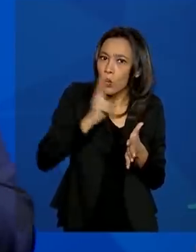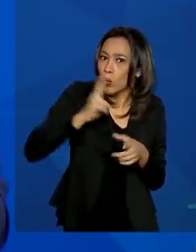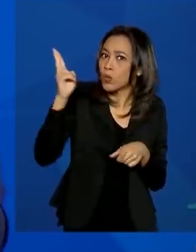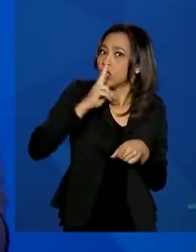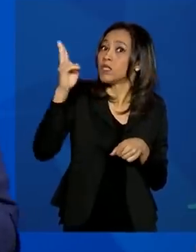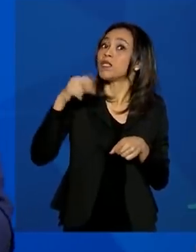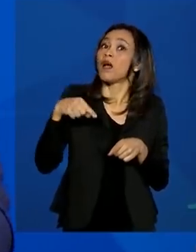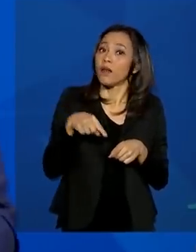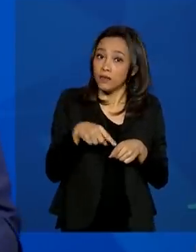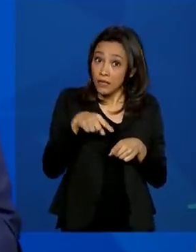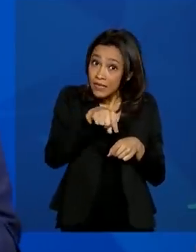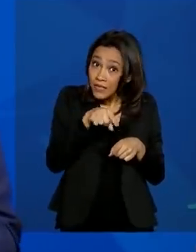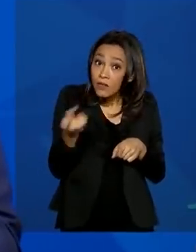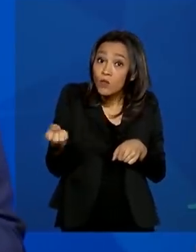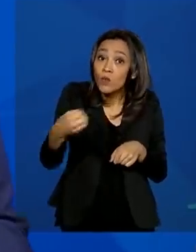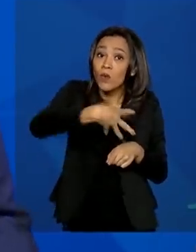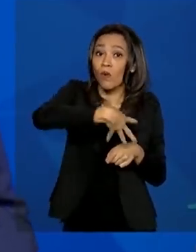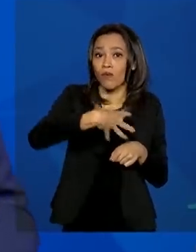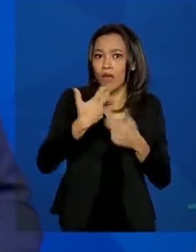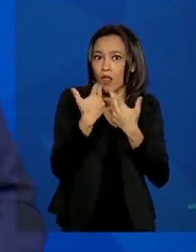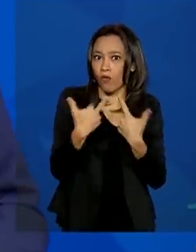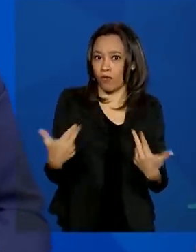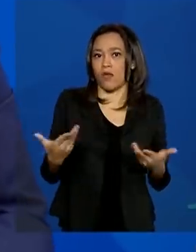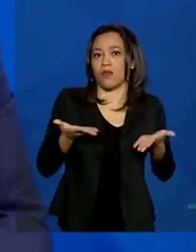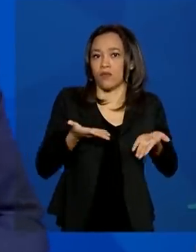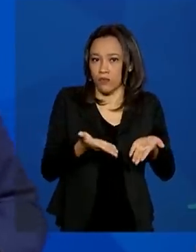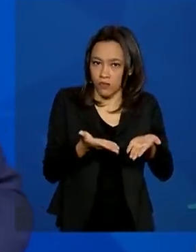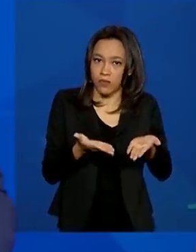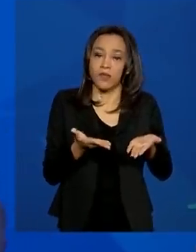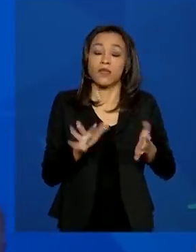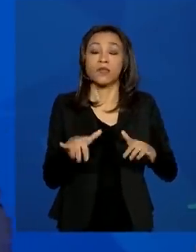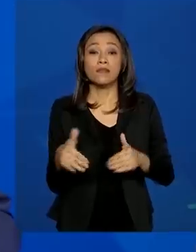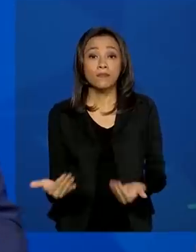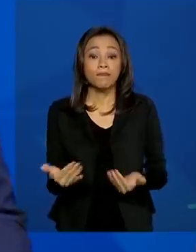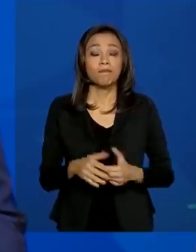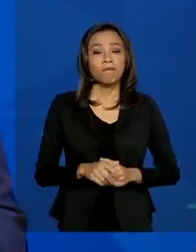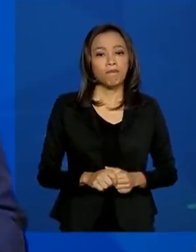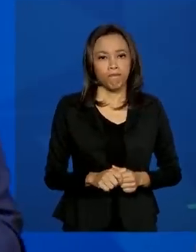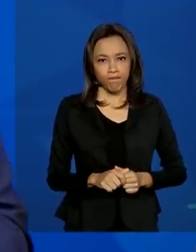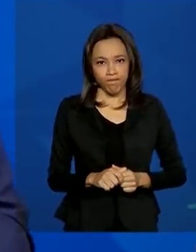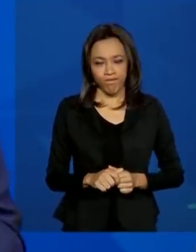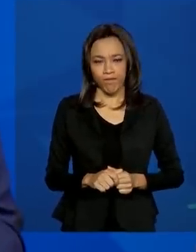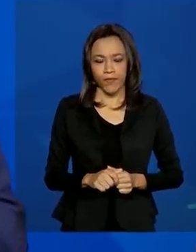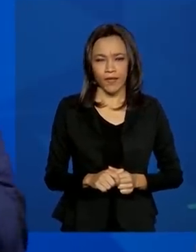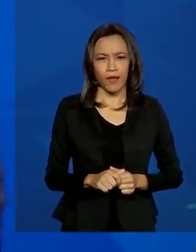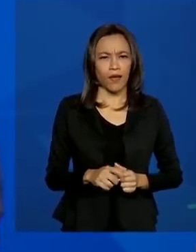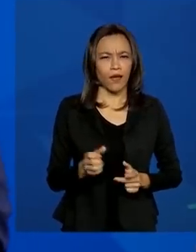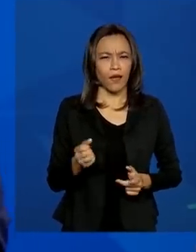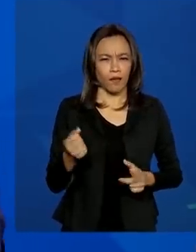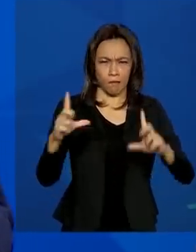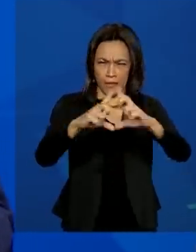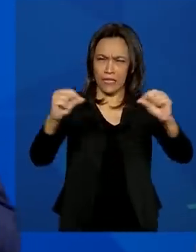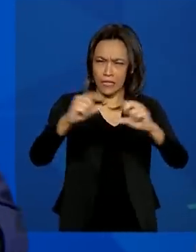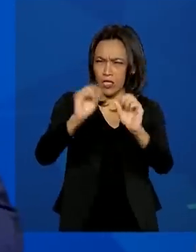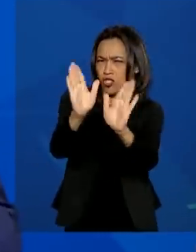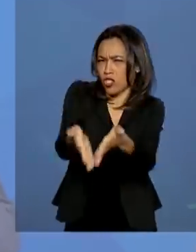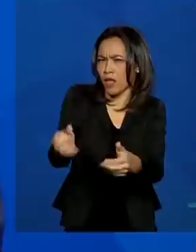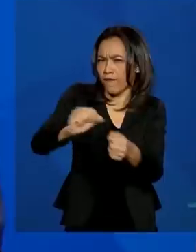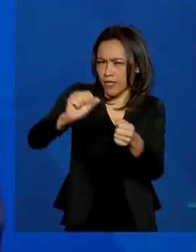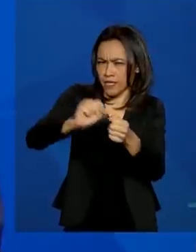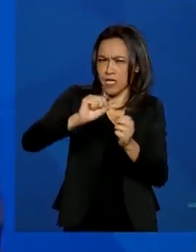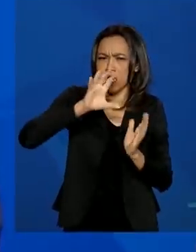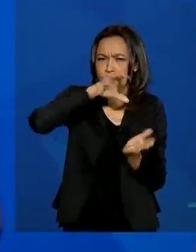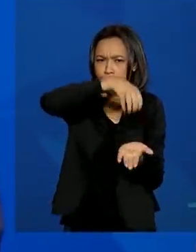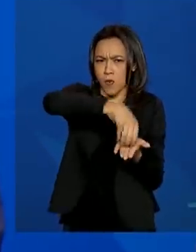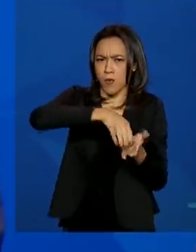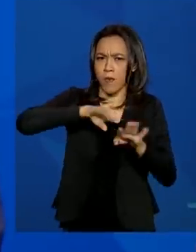são adicionais, elas são novas, são novidades. Então, é como Brasília está fazendo com o drive-thru.